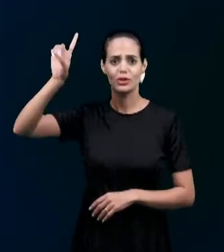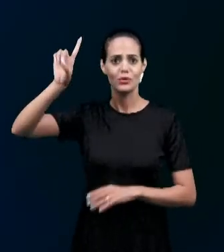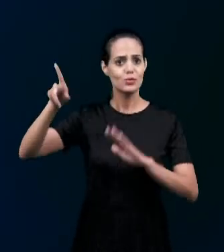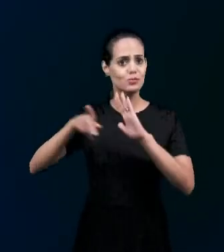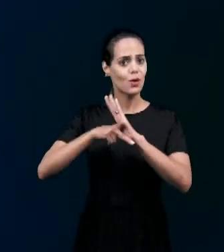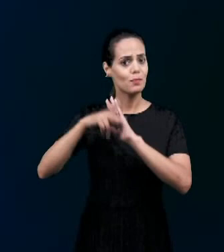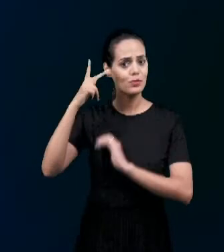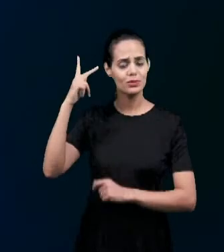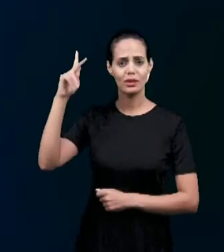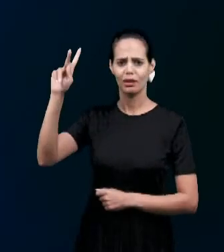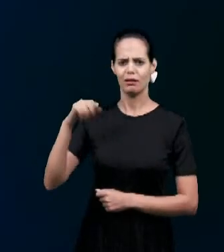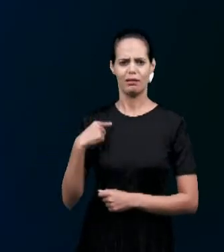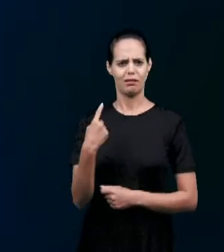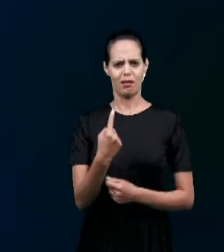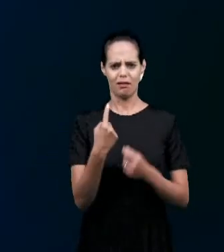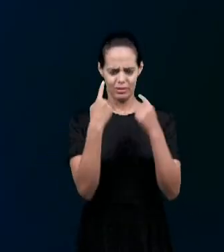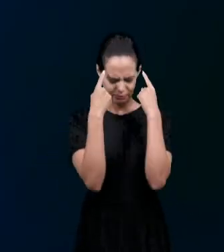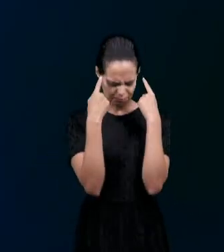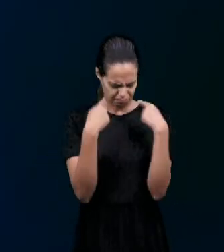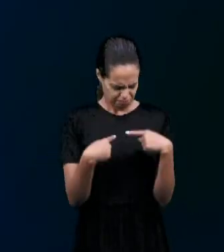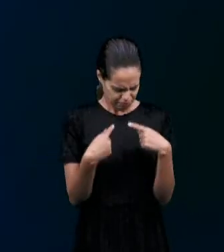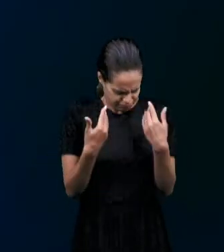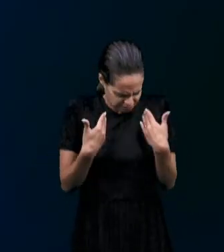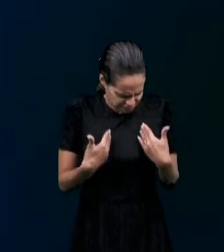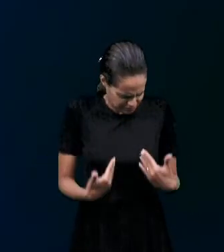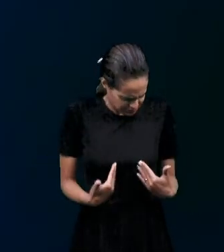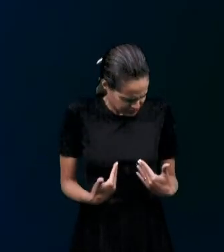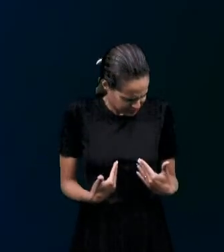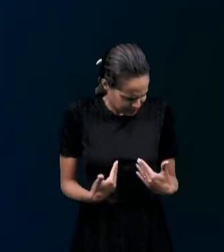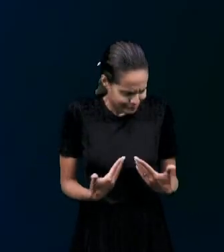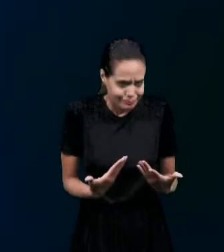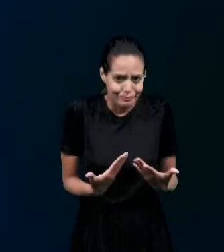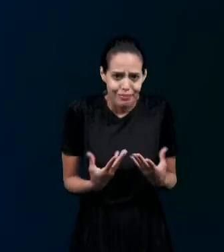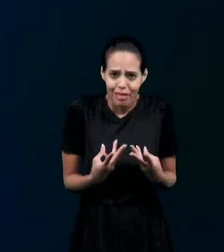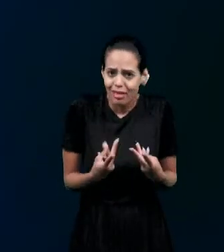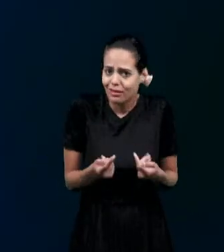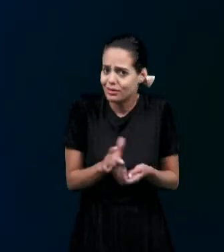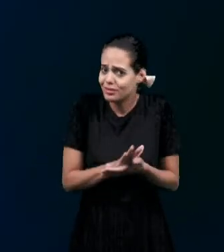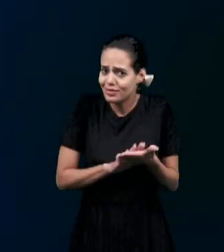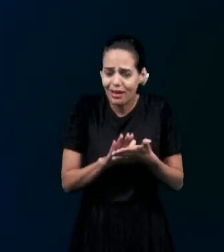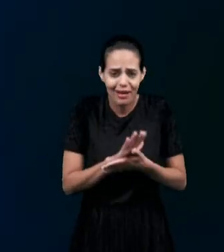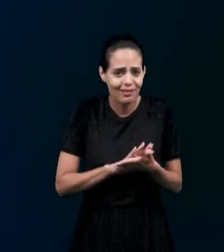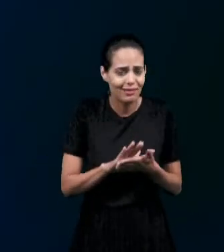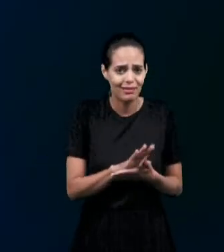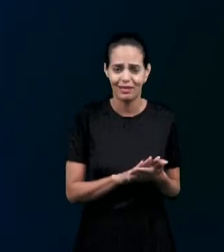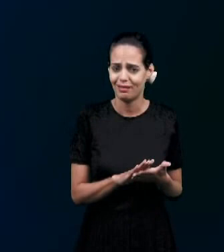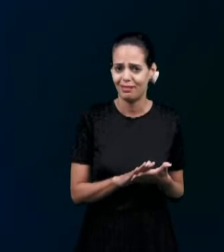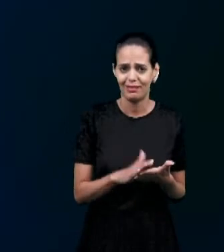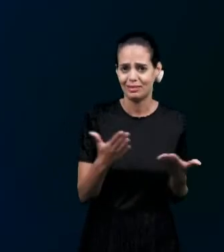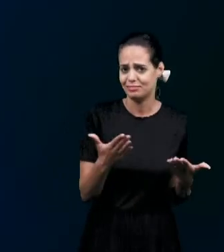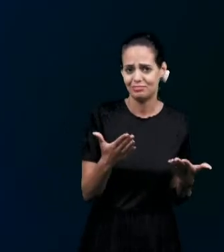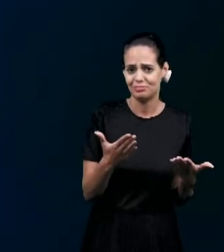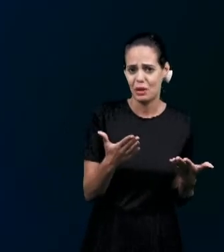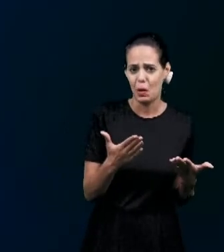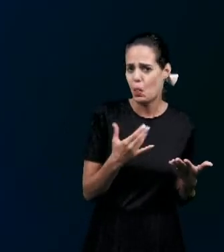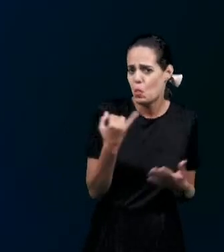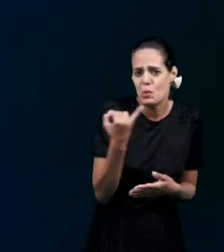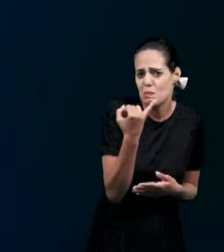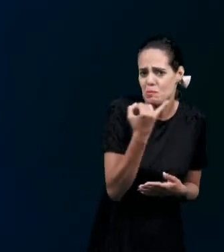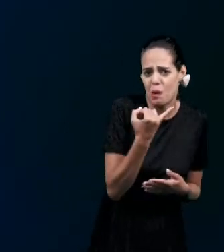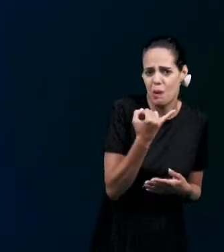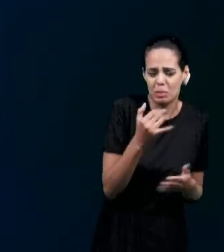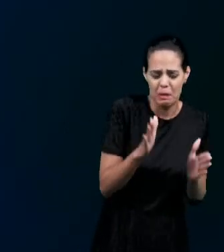Independente Da nossa origem Independente Da nossa situação Nós Éramos como